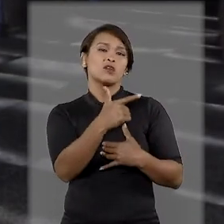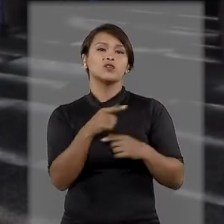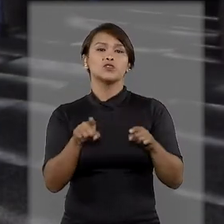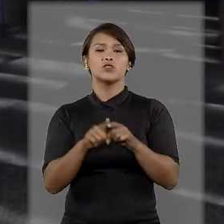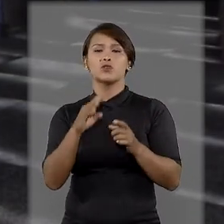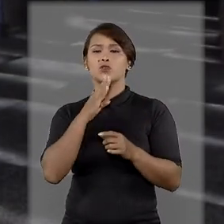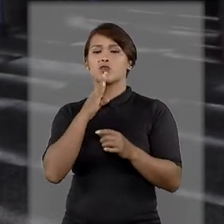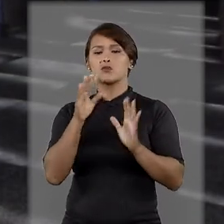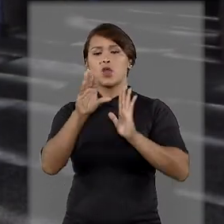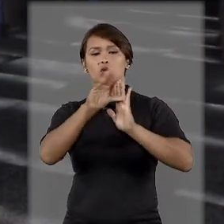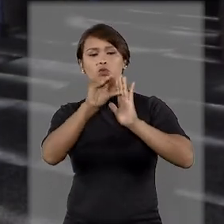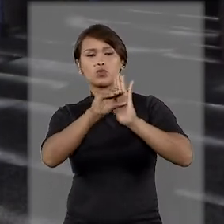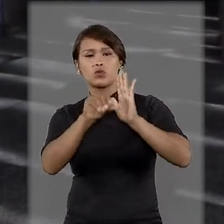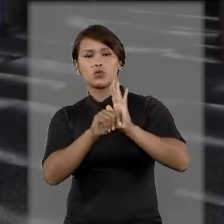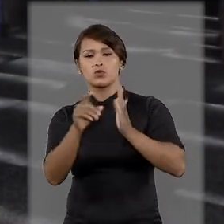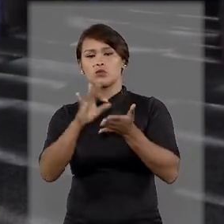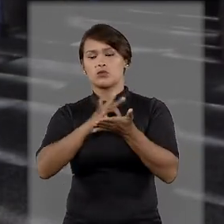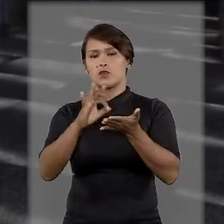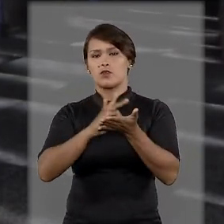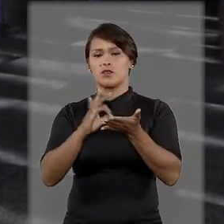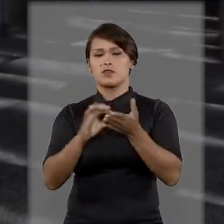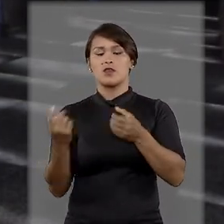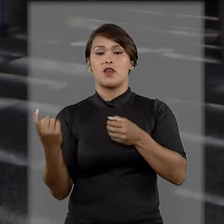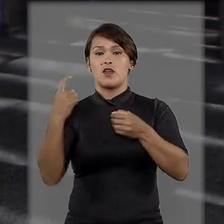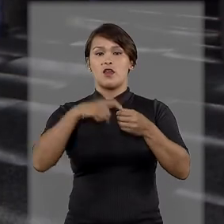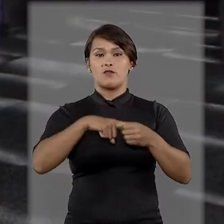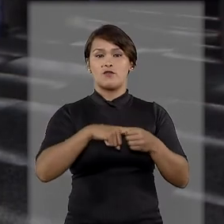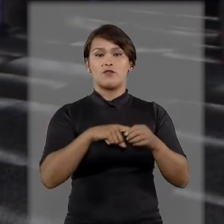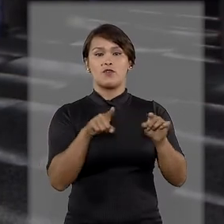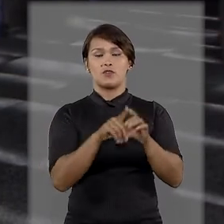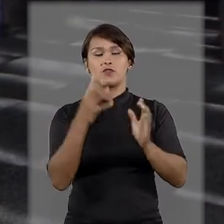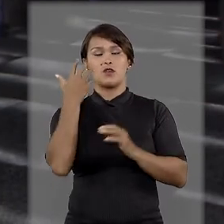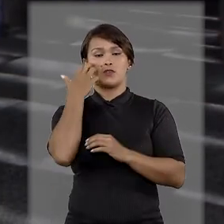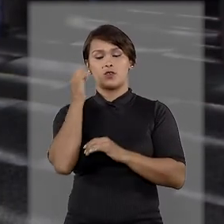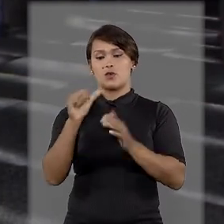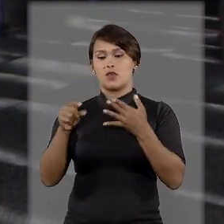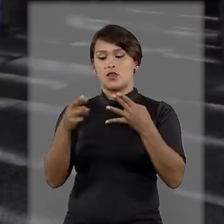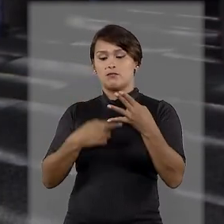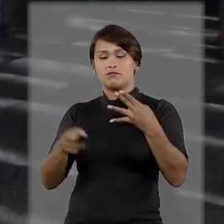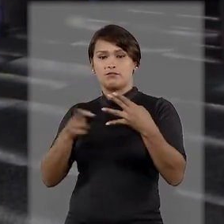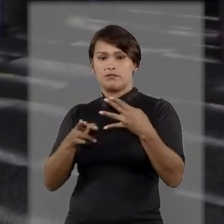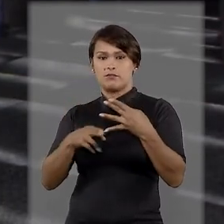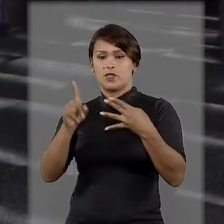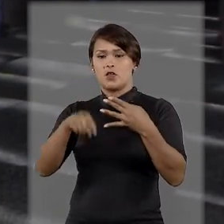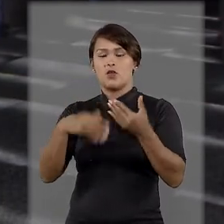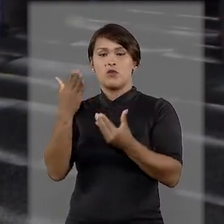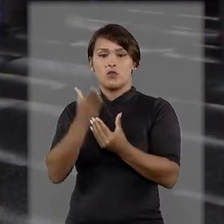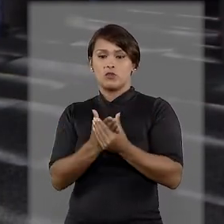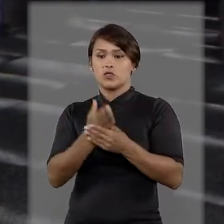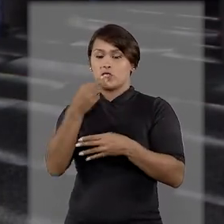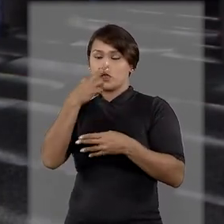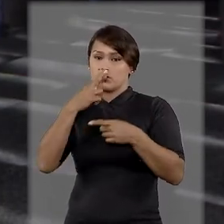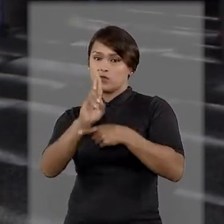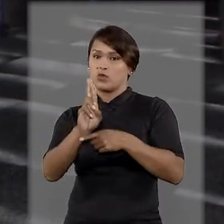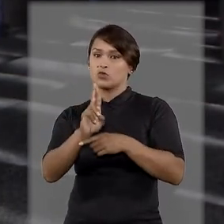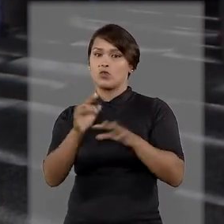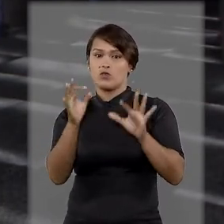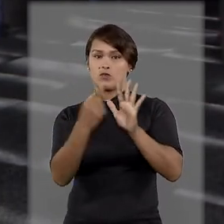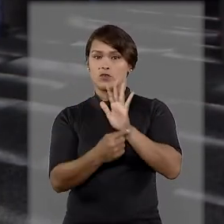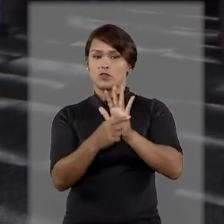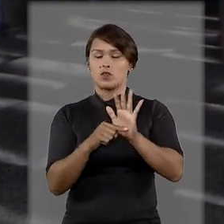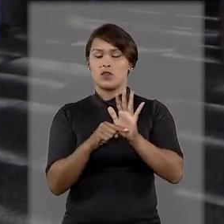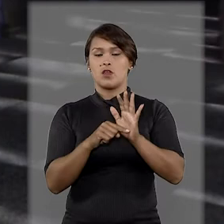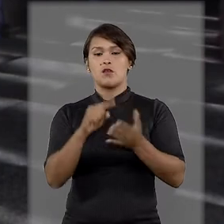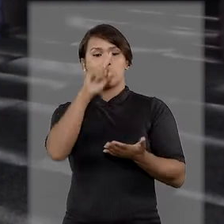não tinha conhecimento do conteúdo ao assinar a revogação da adoção. Em primeira instância, o processo do autor foi